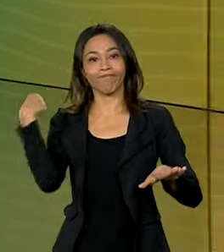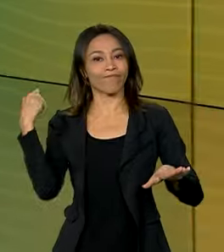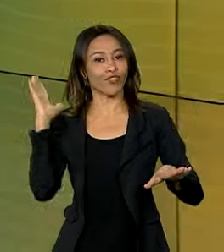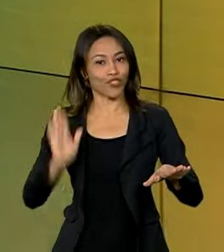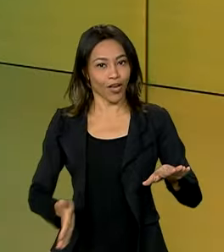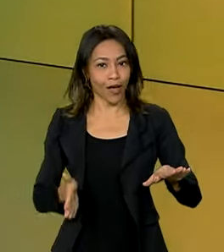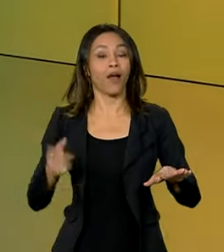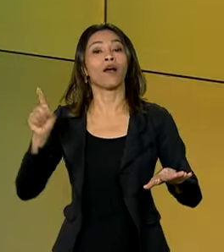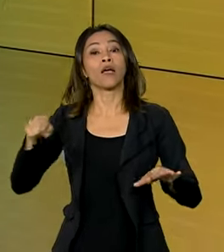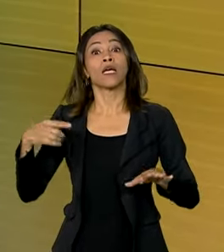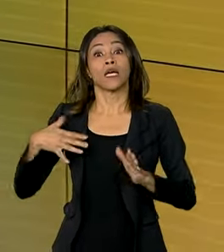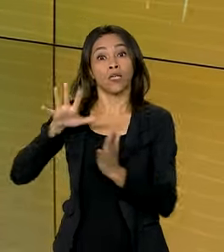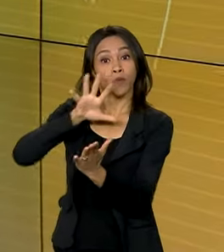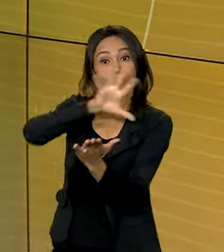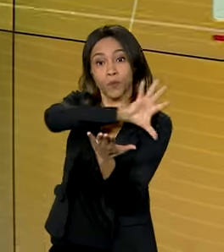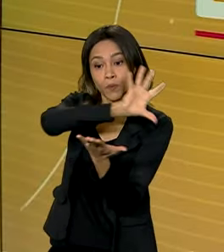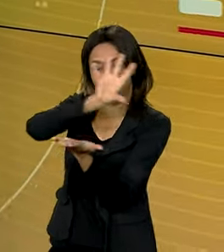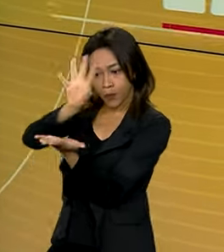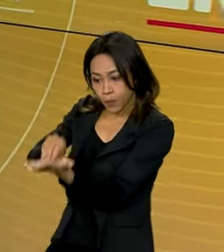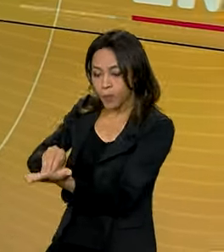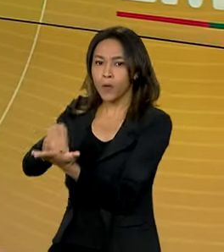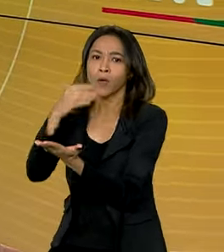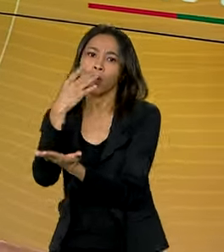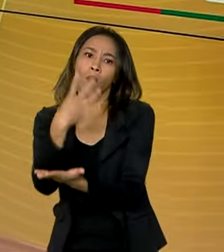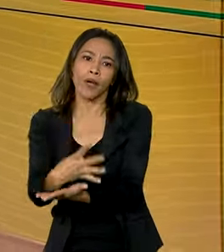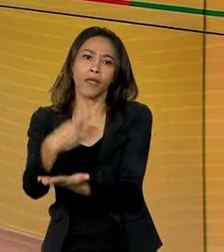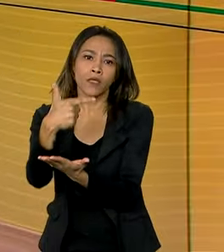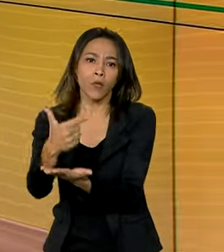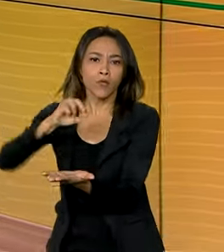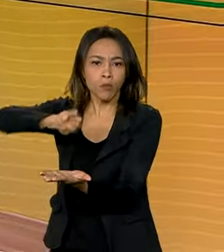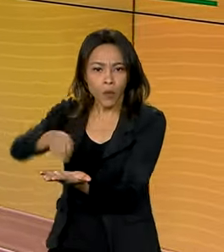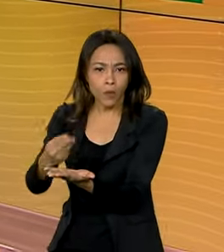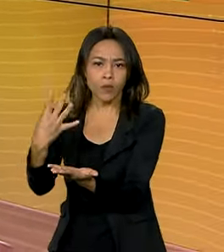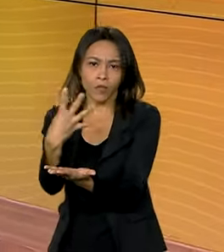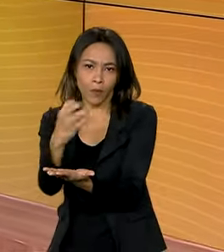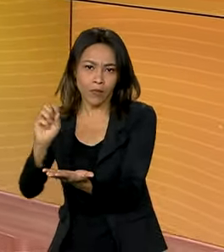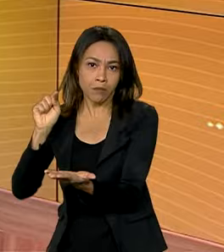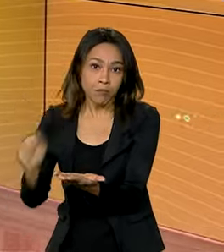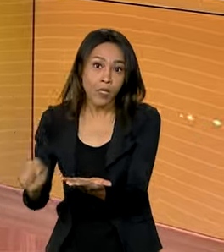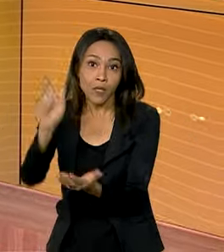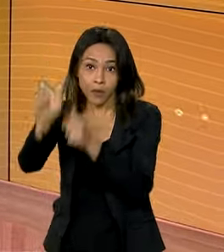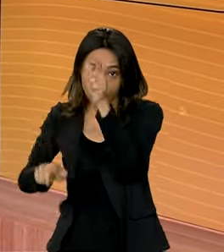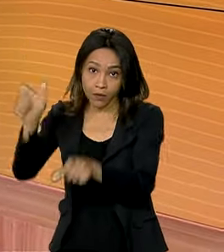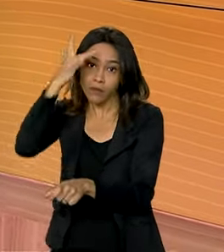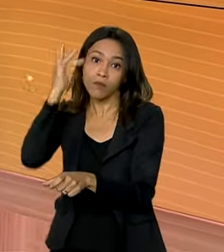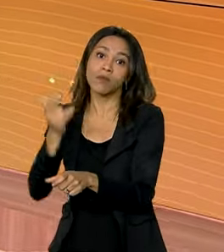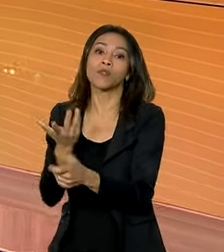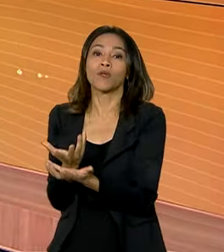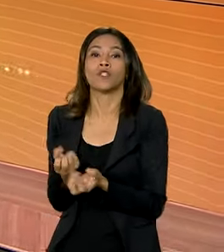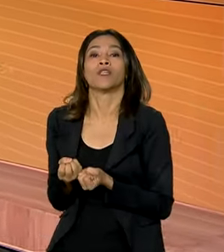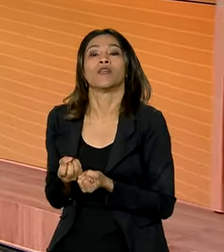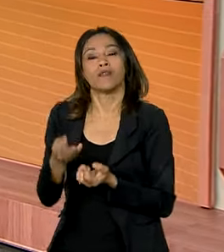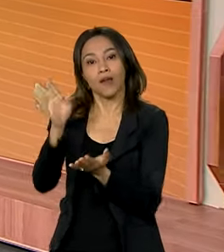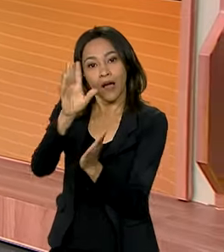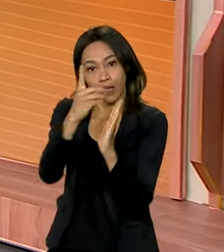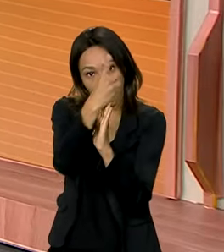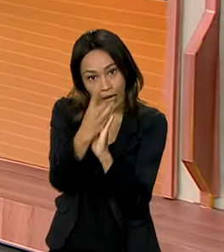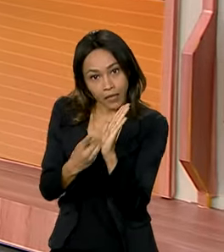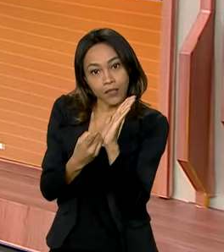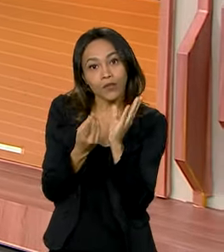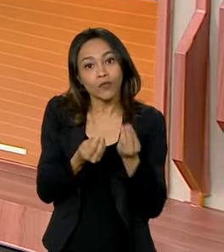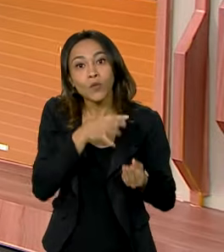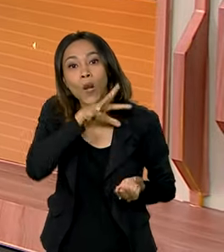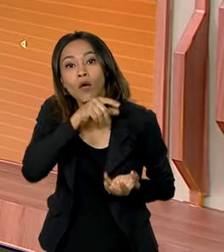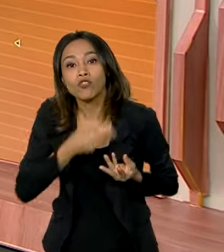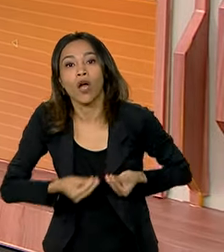Federal, mais de 42 milhões e 400 mil pessoas enviaram seus dados até a data estabelecida. Para